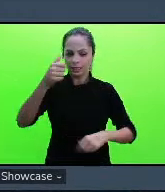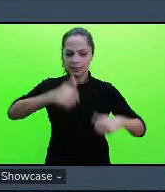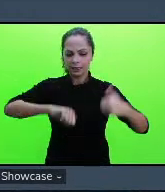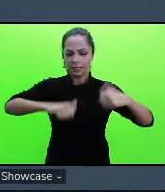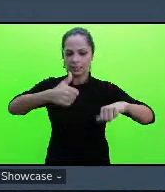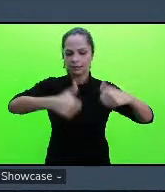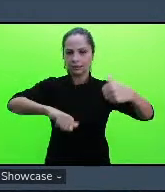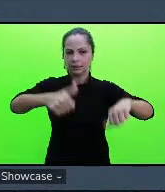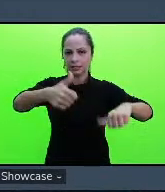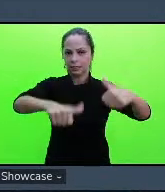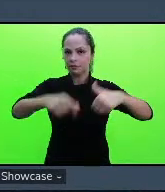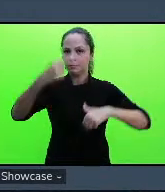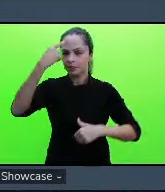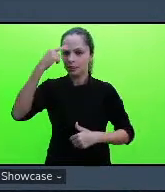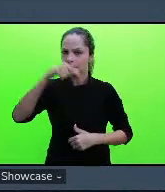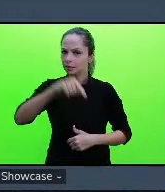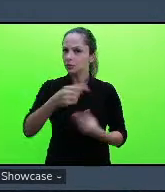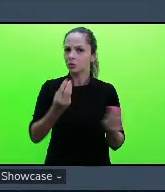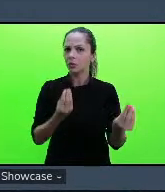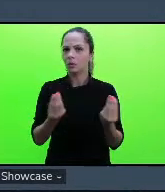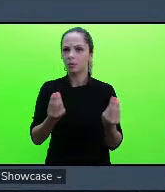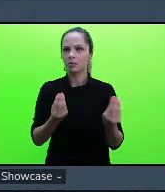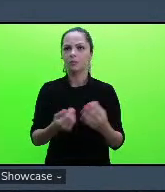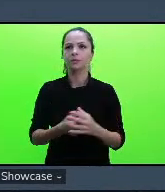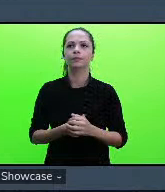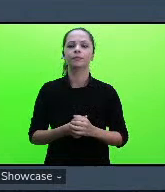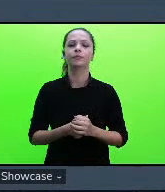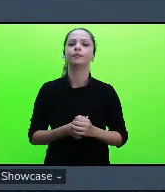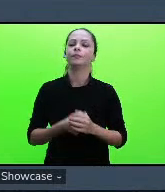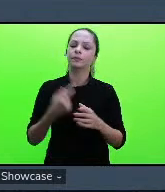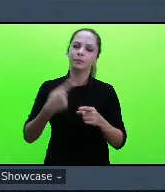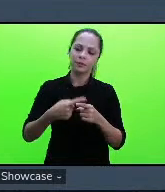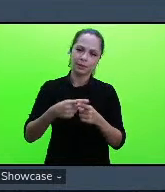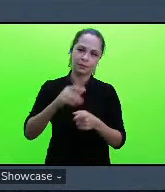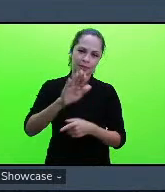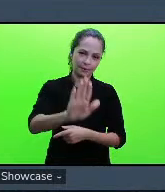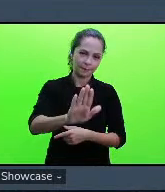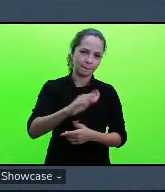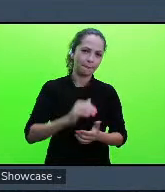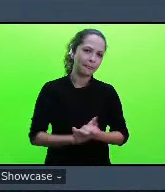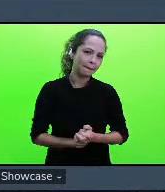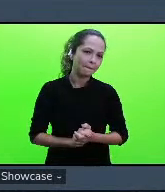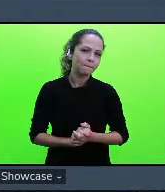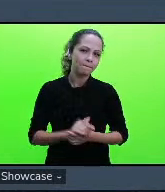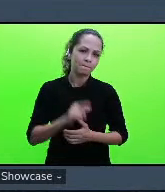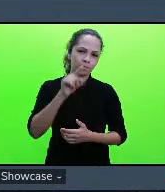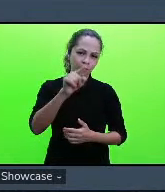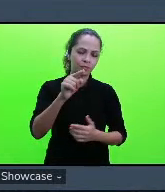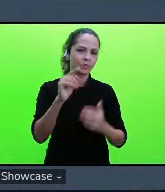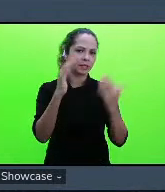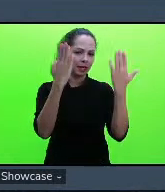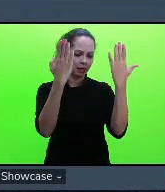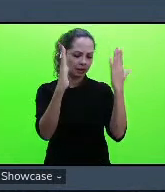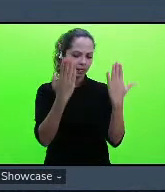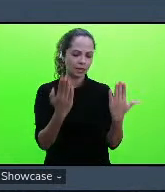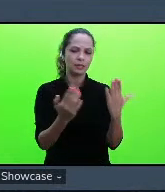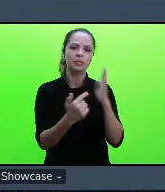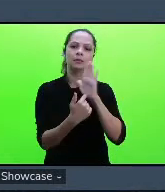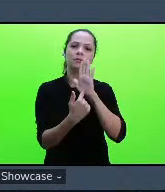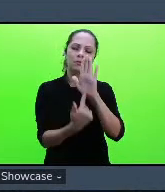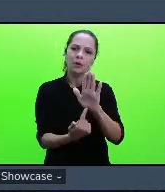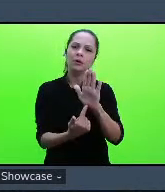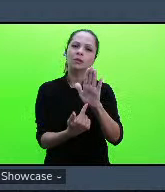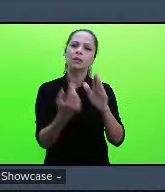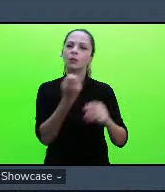alguma conclusão porque veja bem você trouxe muitas as análises quantitativas né e